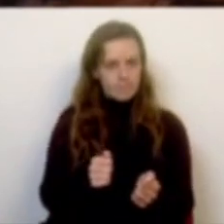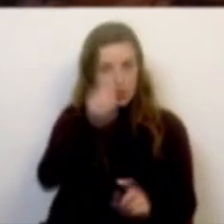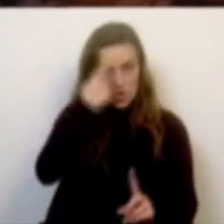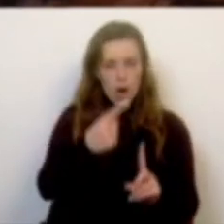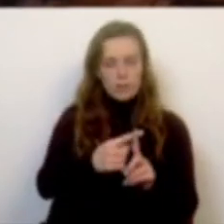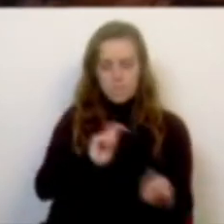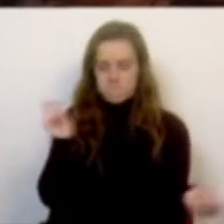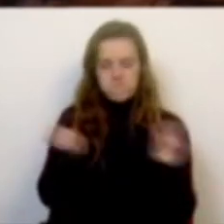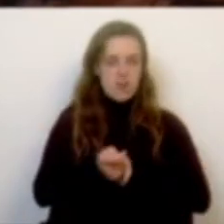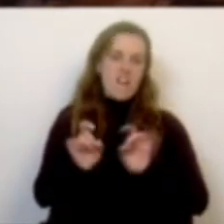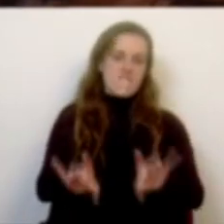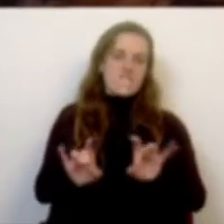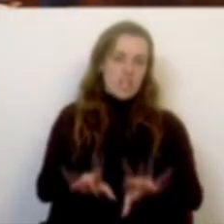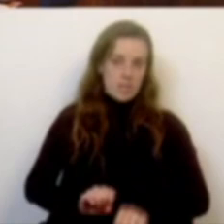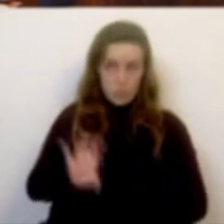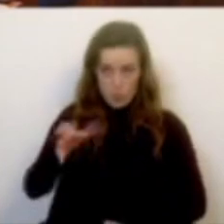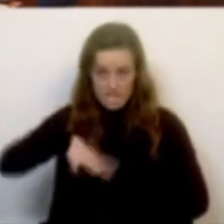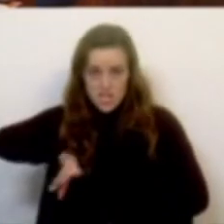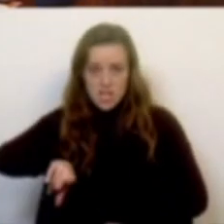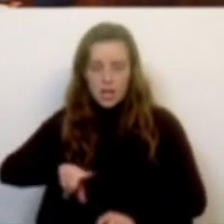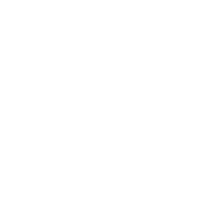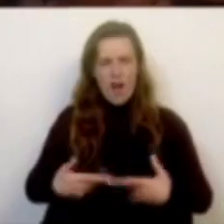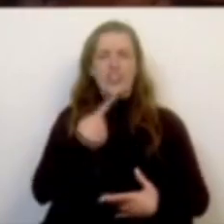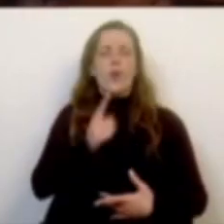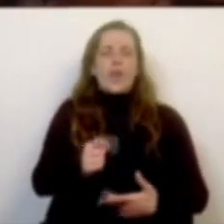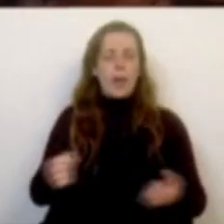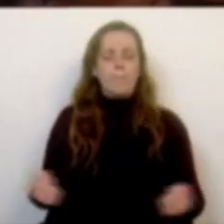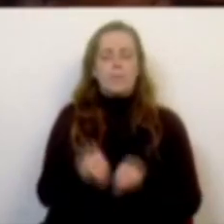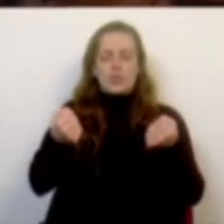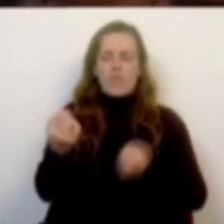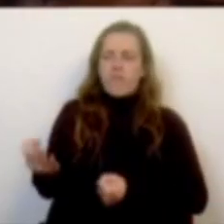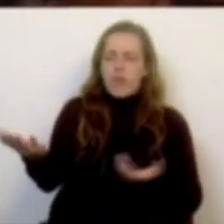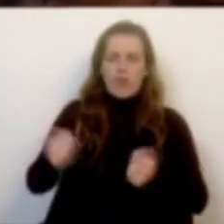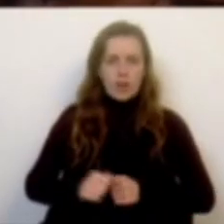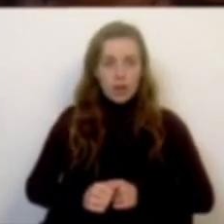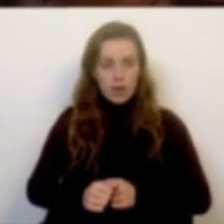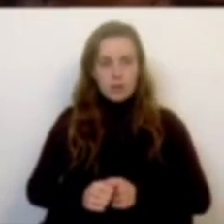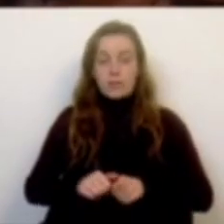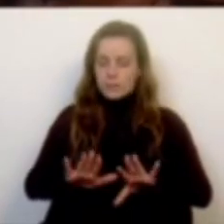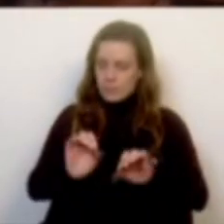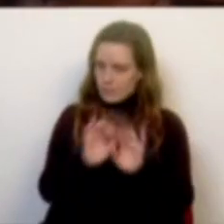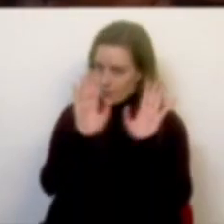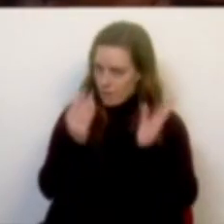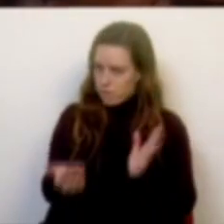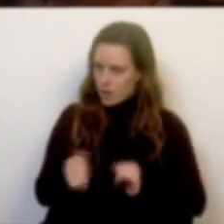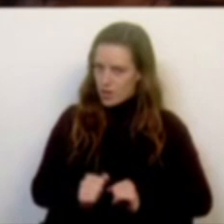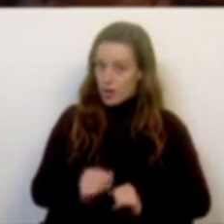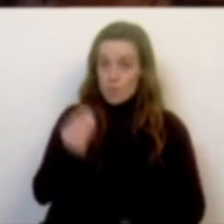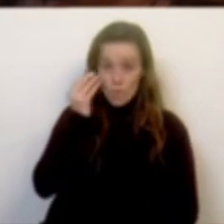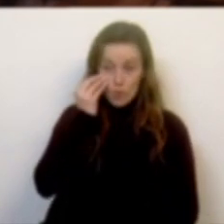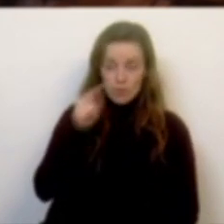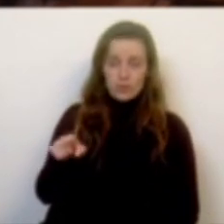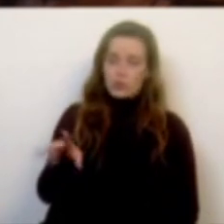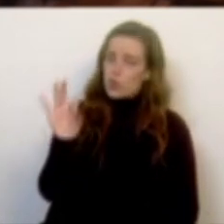a mudança que Portugal teria para fazer. Hoje ficou claro e Luís Montenegro tomou a sua